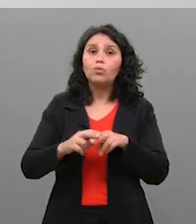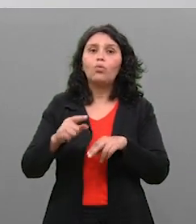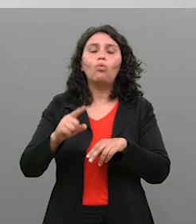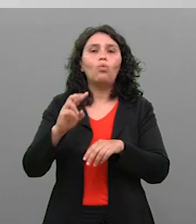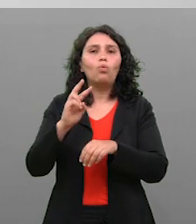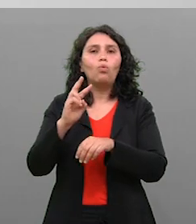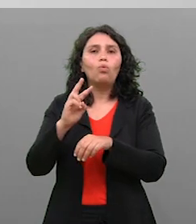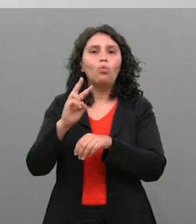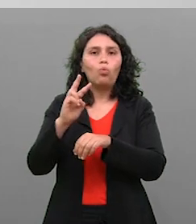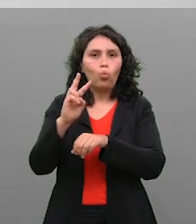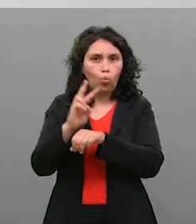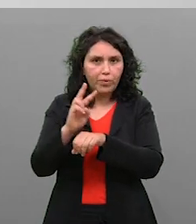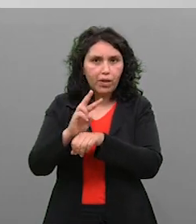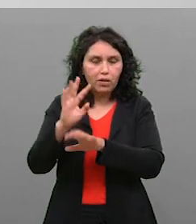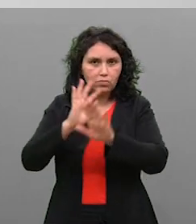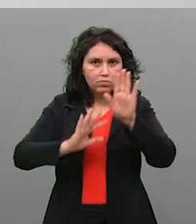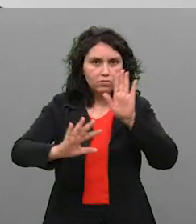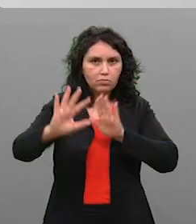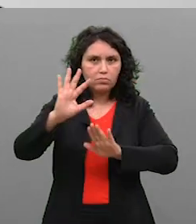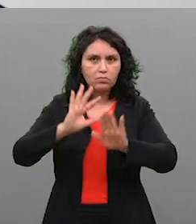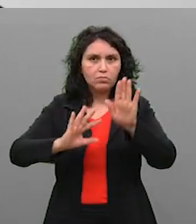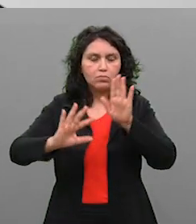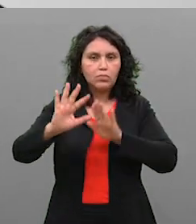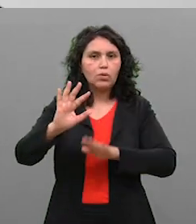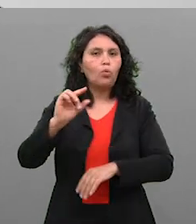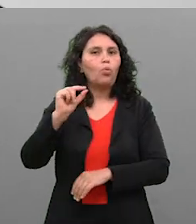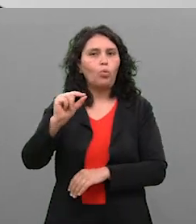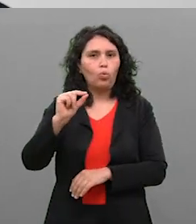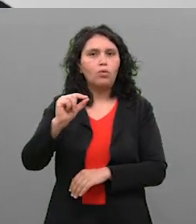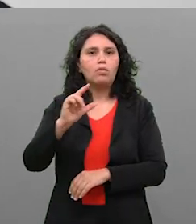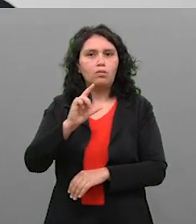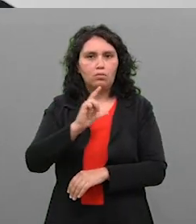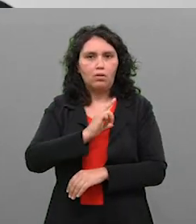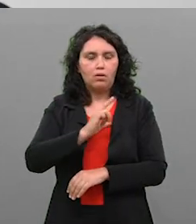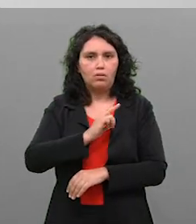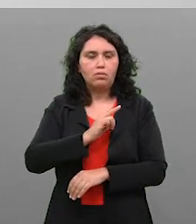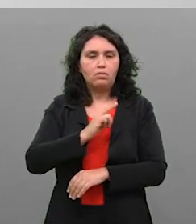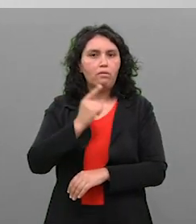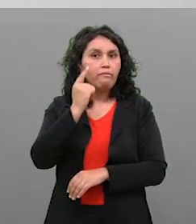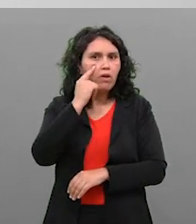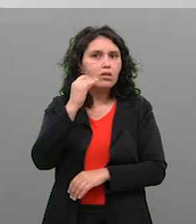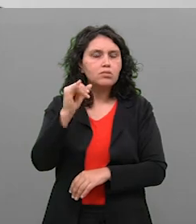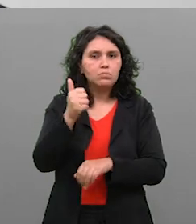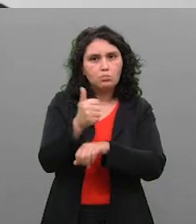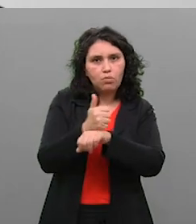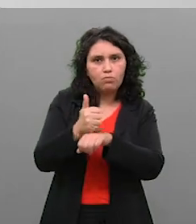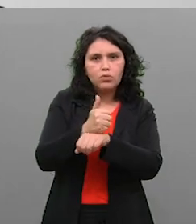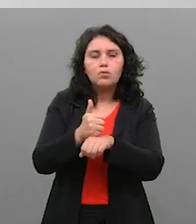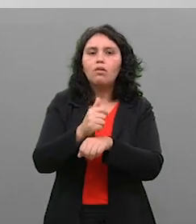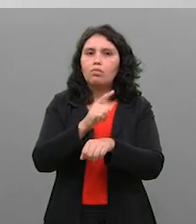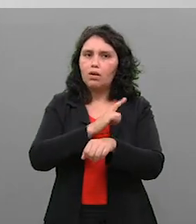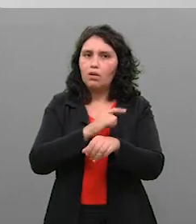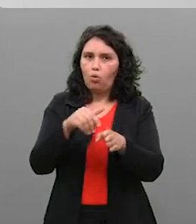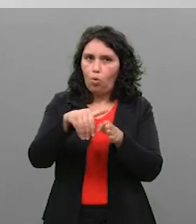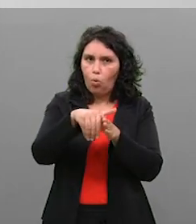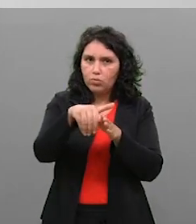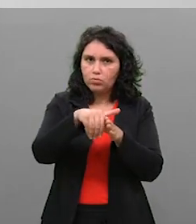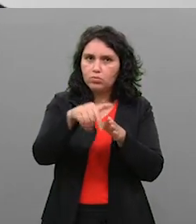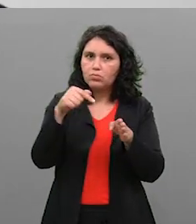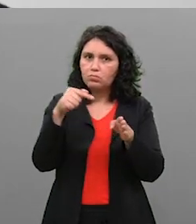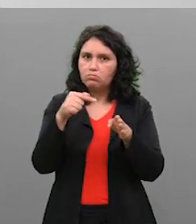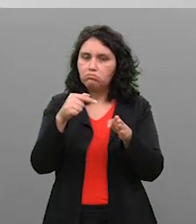exatamente no fazer, é no depois. Então, essa pessoa, primeiro, ela tem o seu conselho